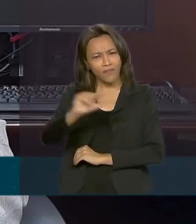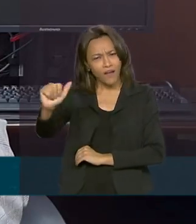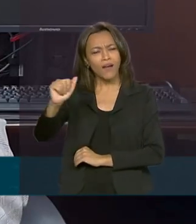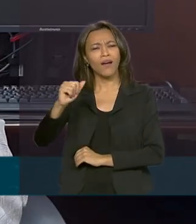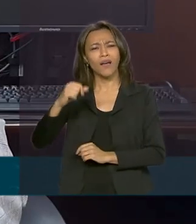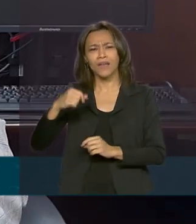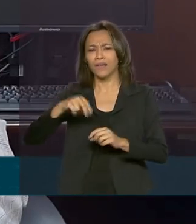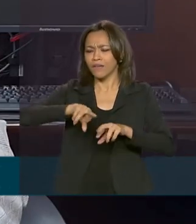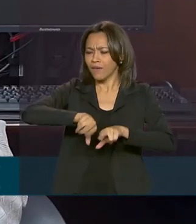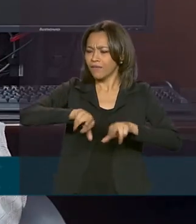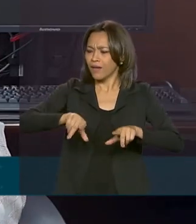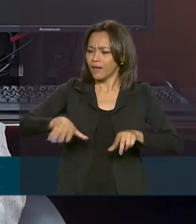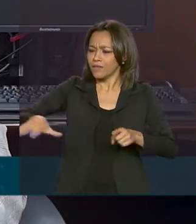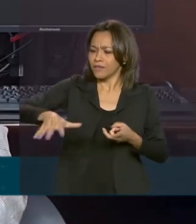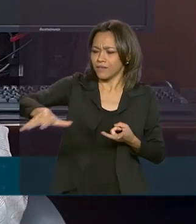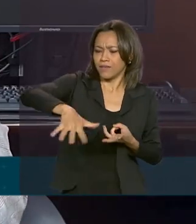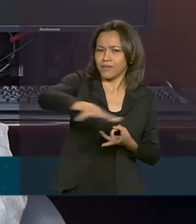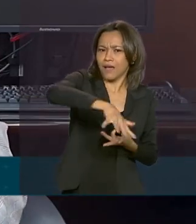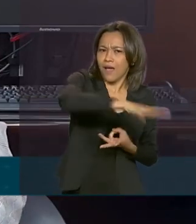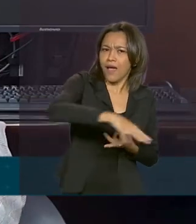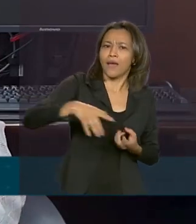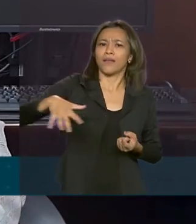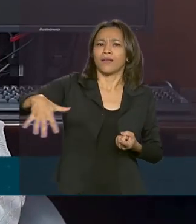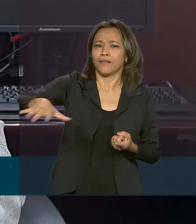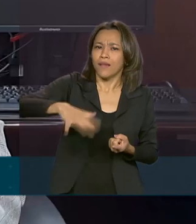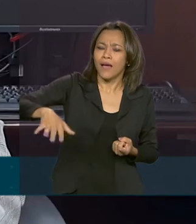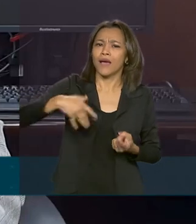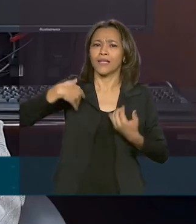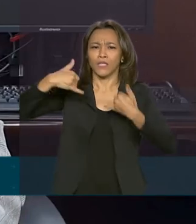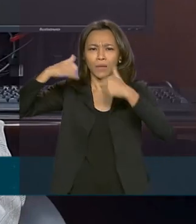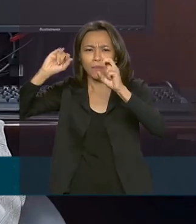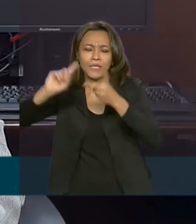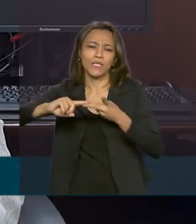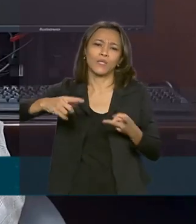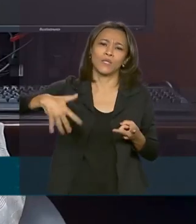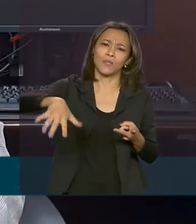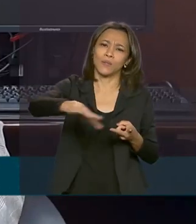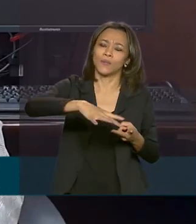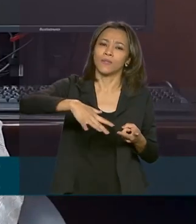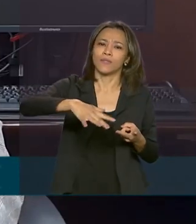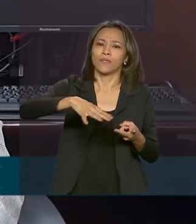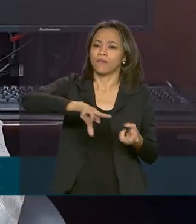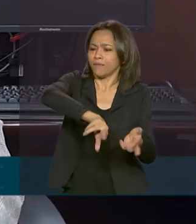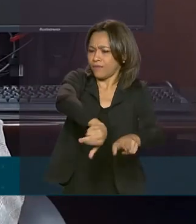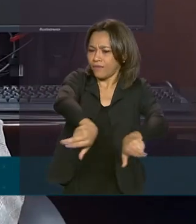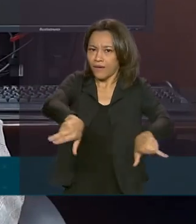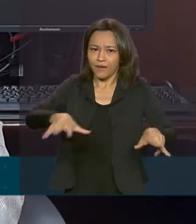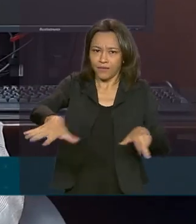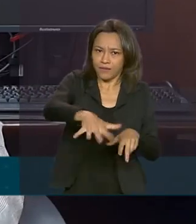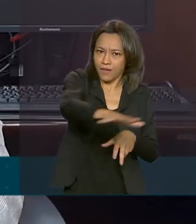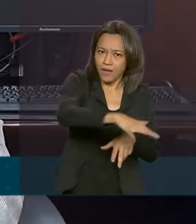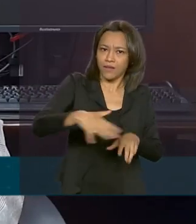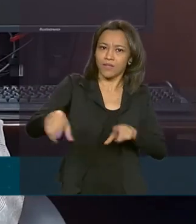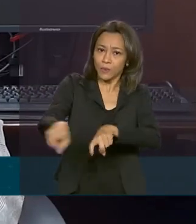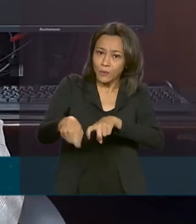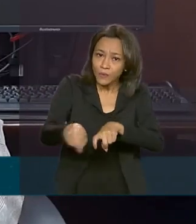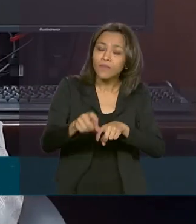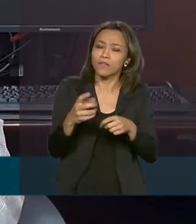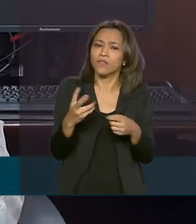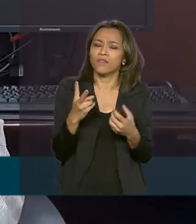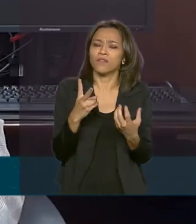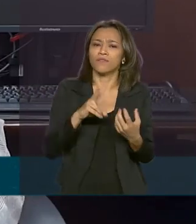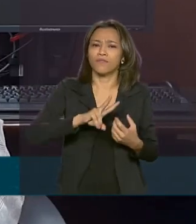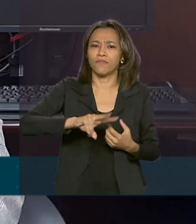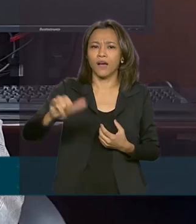cadeias produtivas como a ovinocultura, caprinocultura e com certeza atingiremos